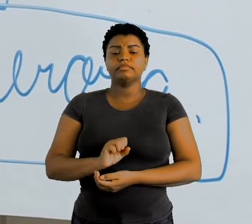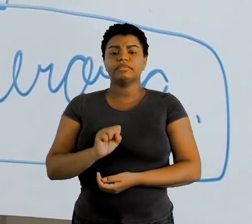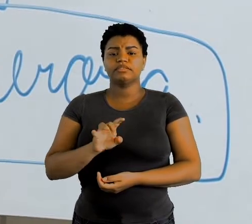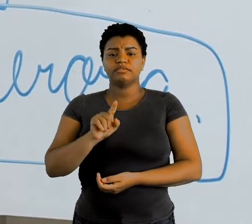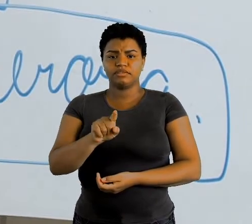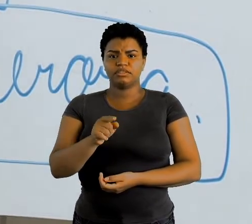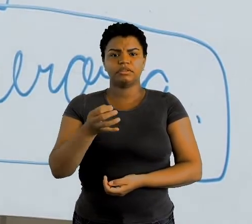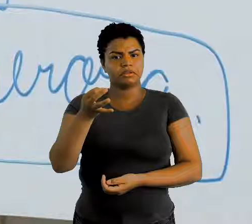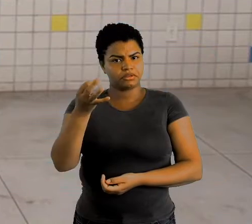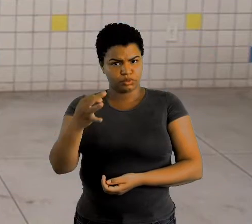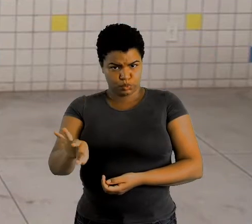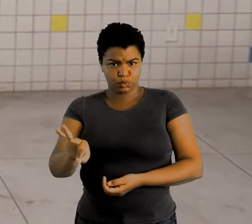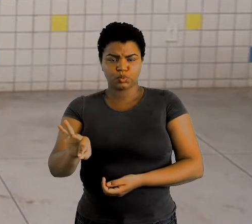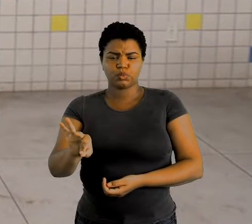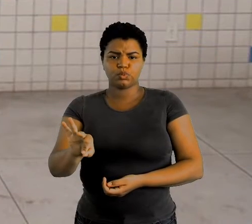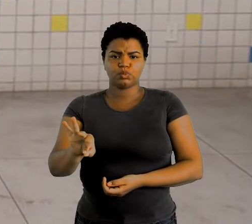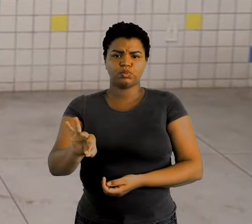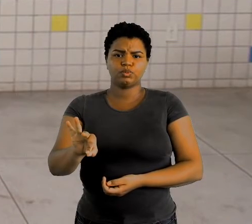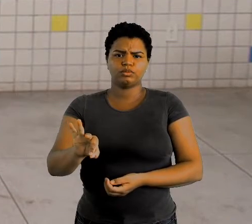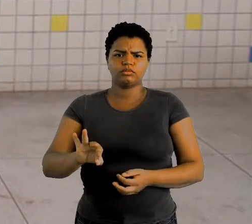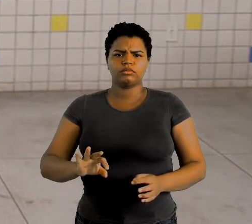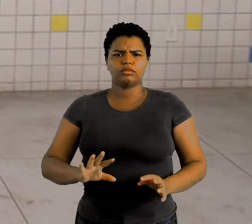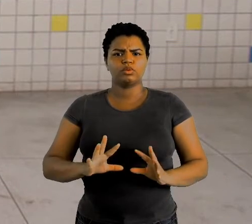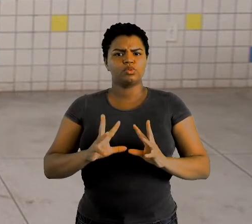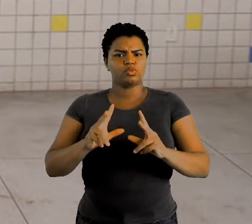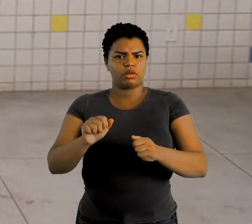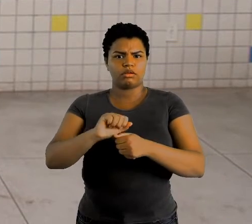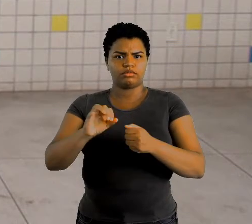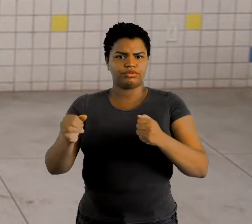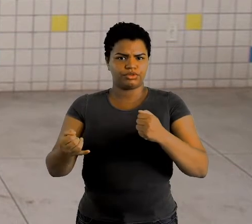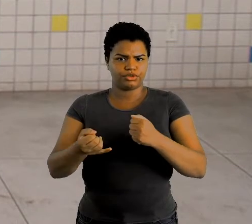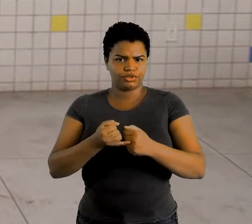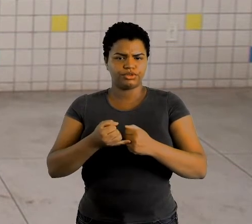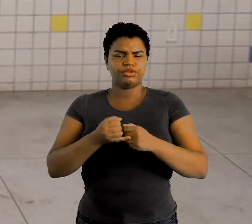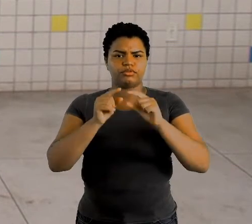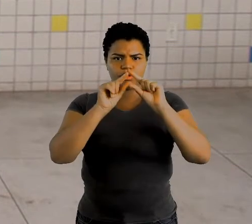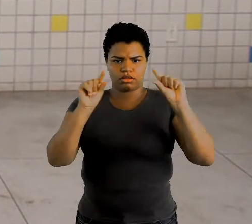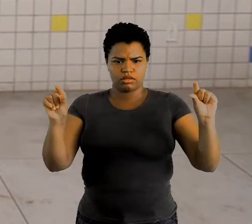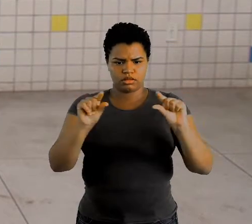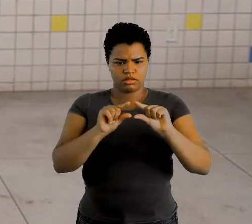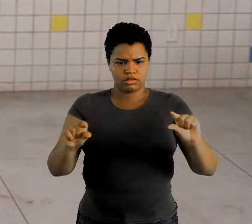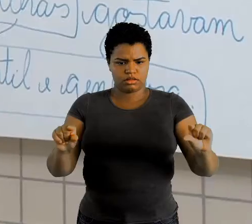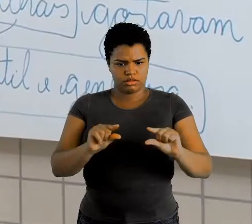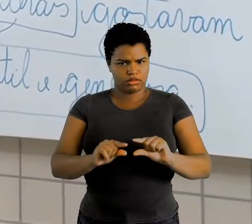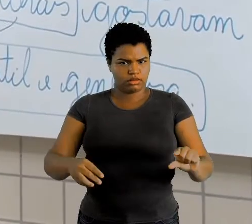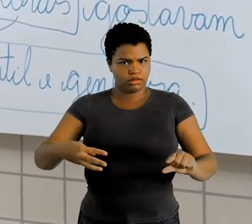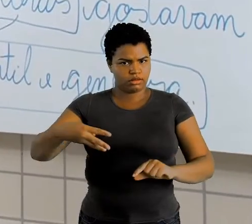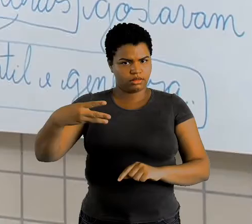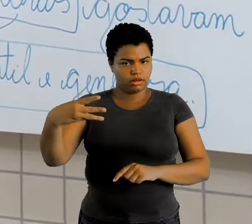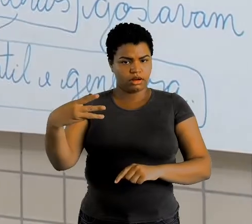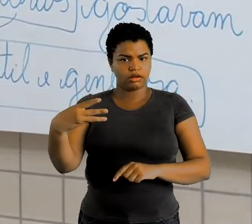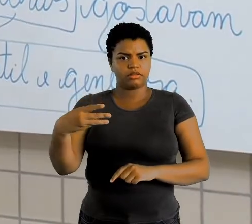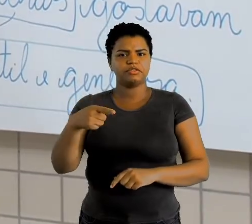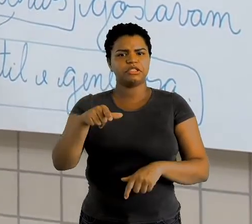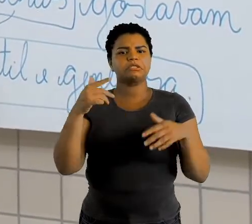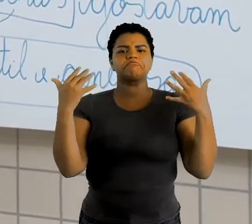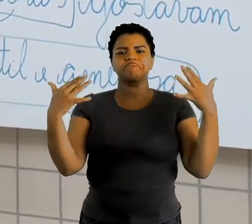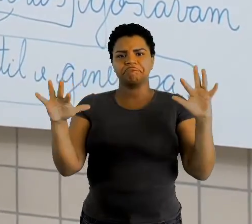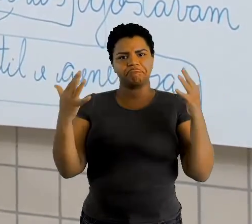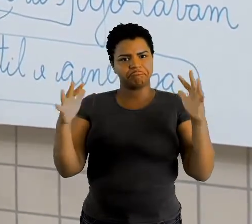acertou todos os adjetivos aqui desses trechos, você está de parabéns. Ok?